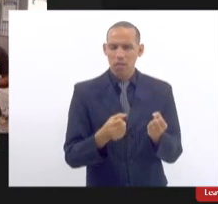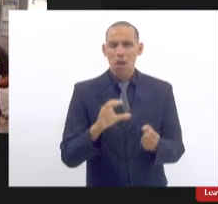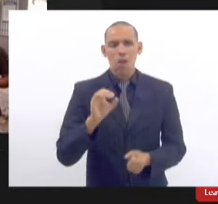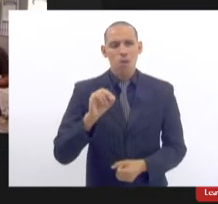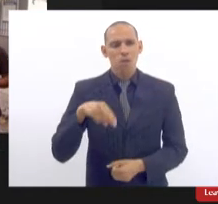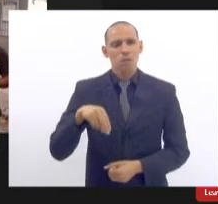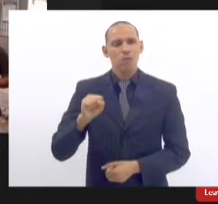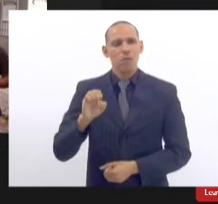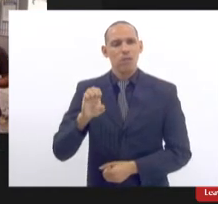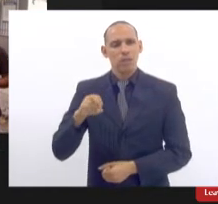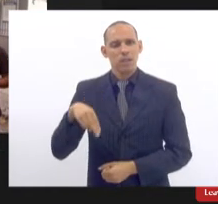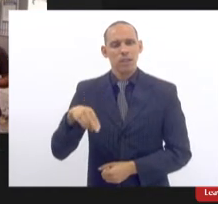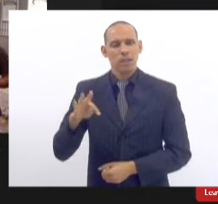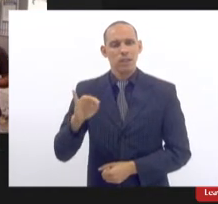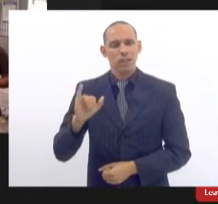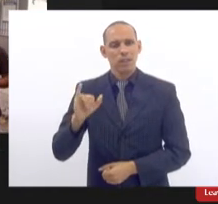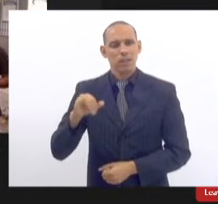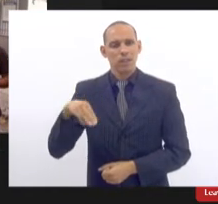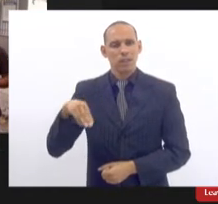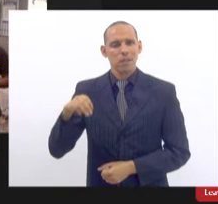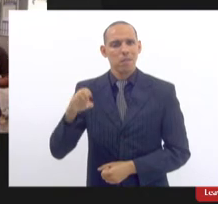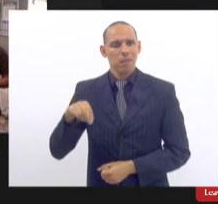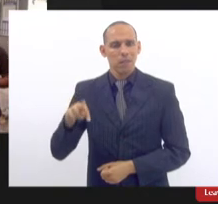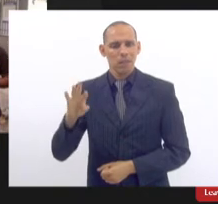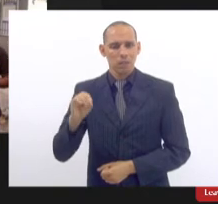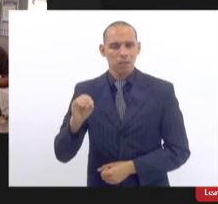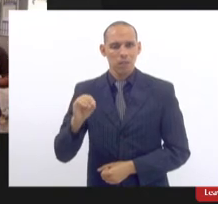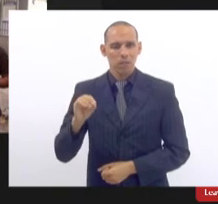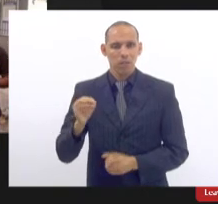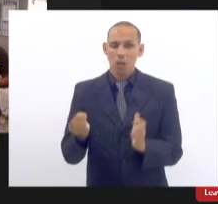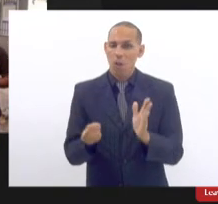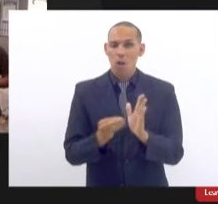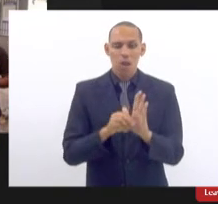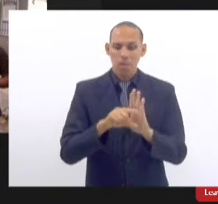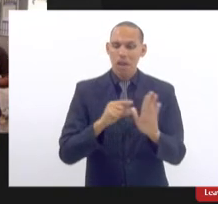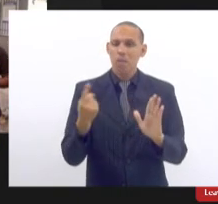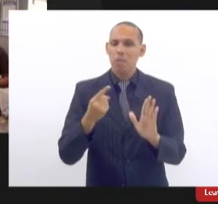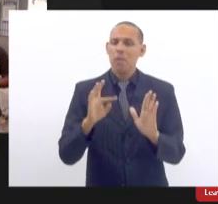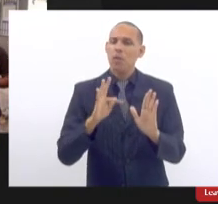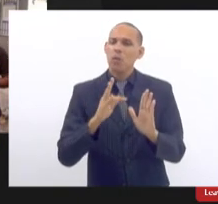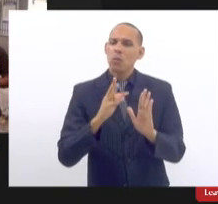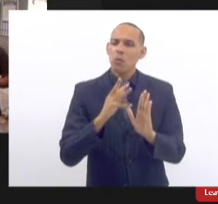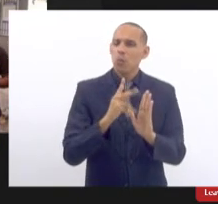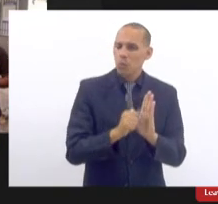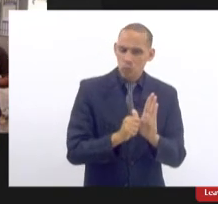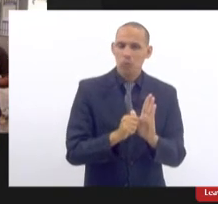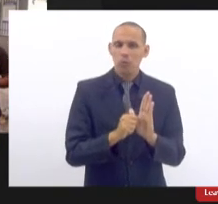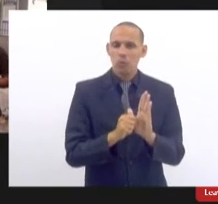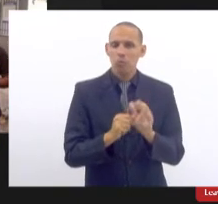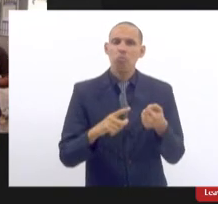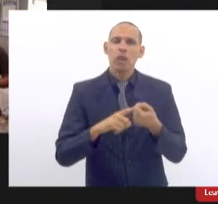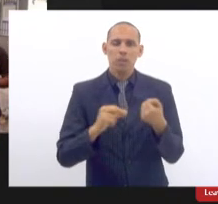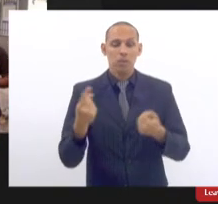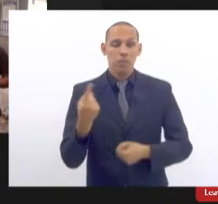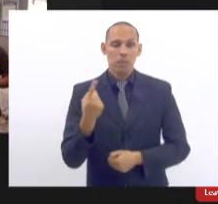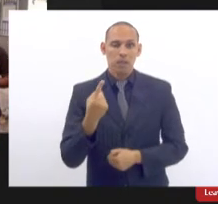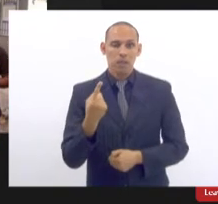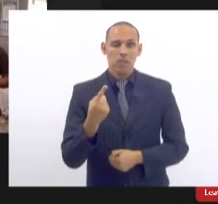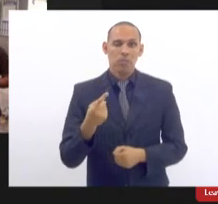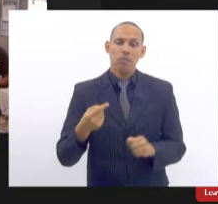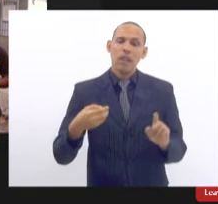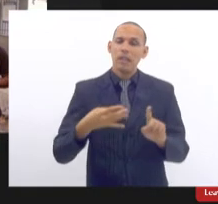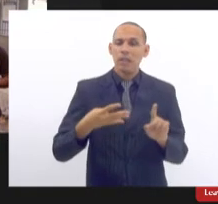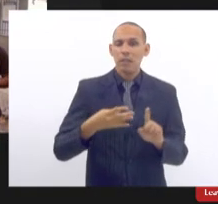todos os itens presentes no parágrafo primeiro do artigo primeiro ou seja síndrome